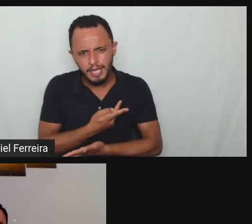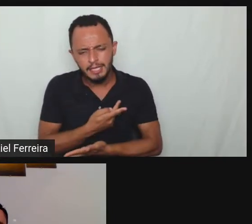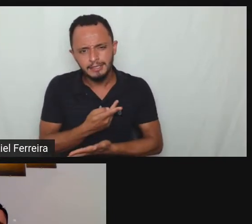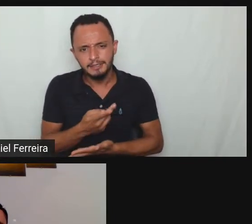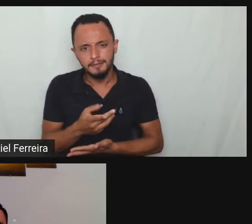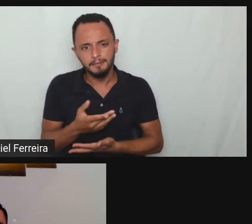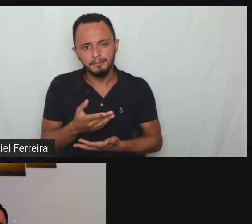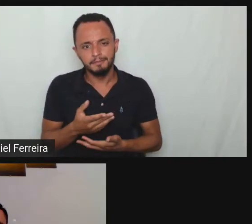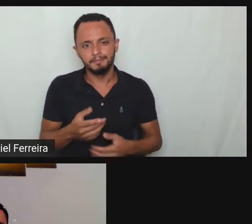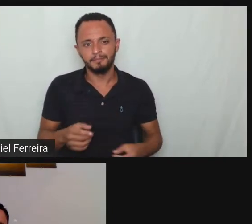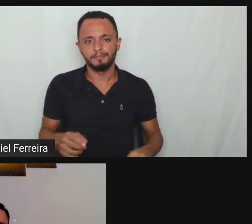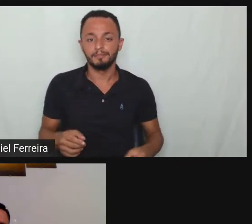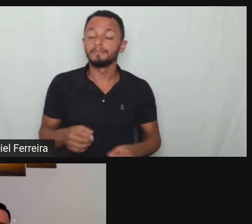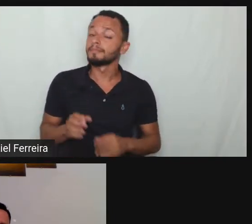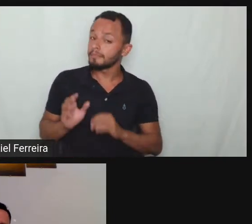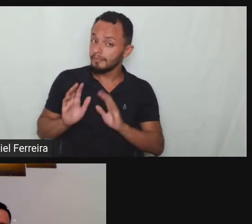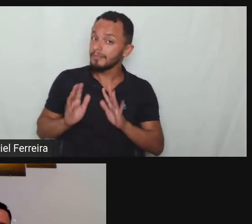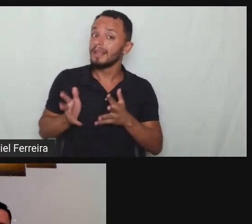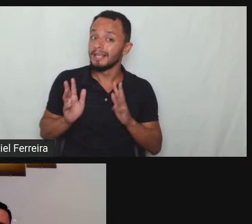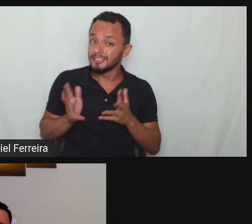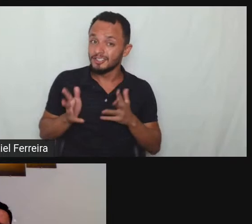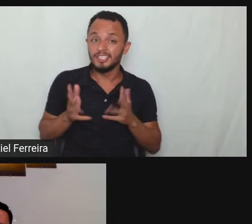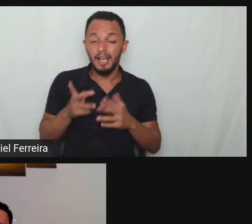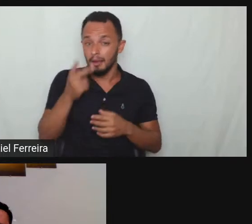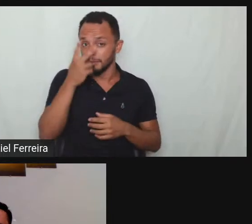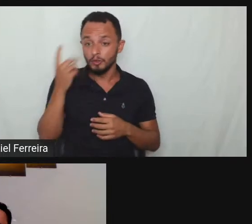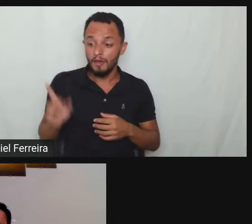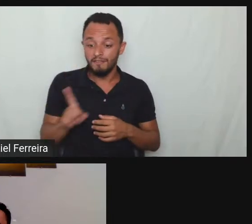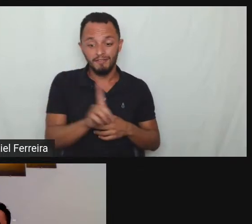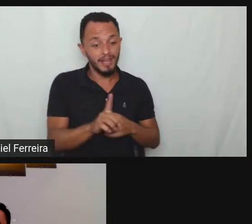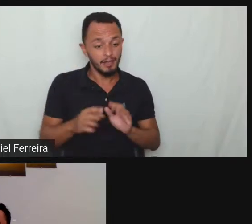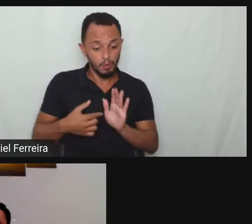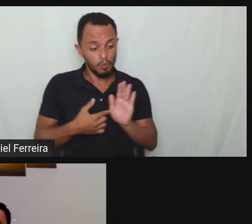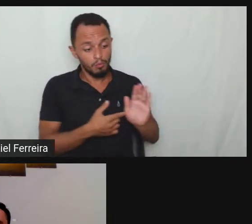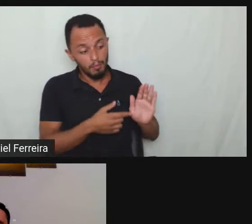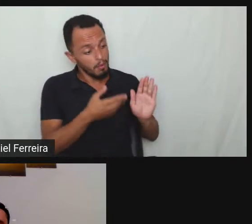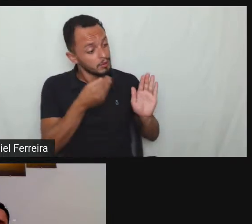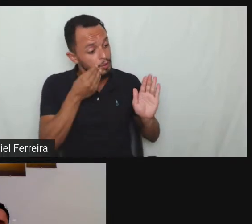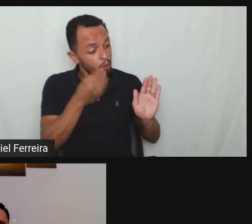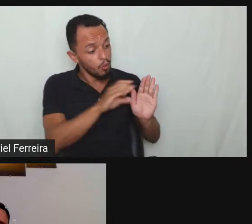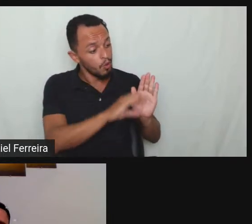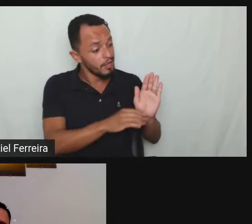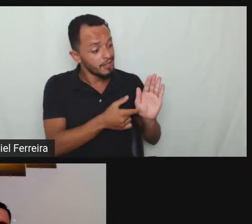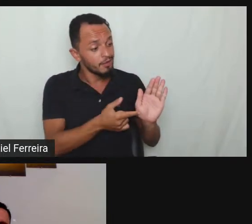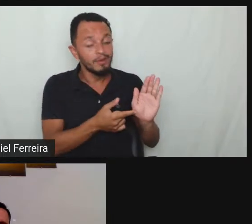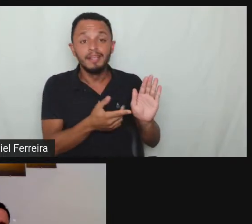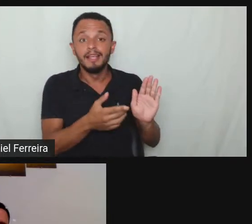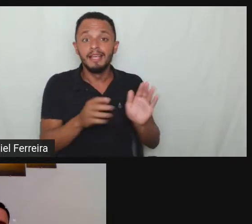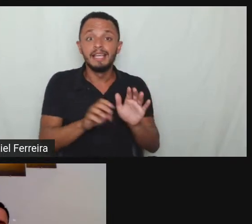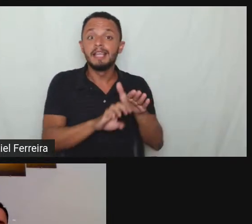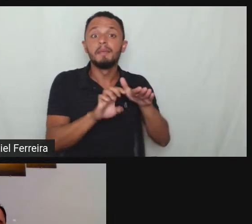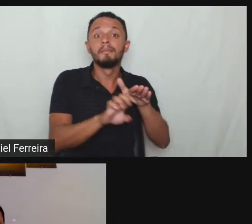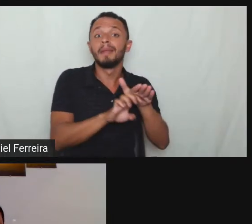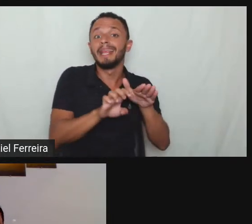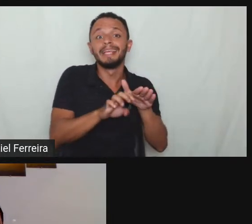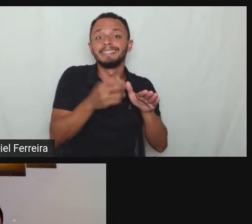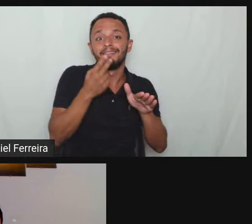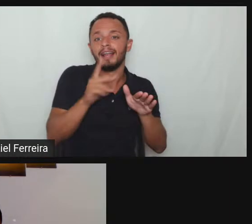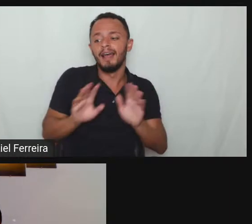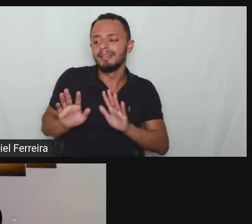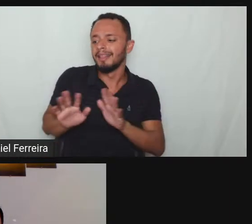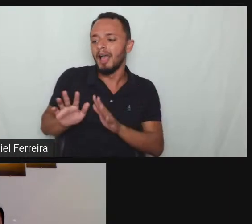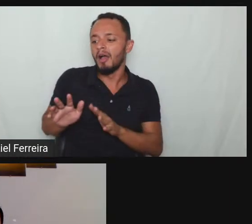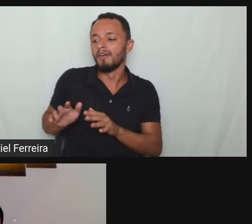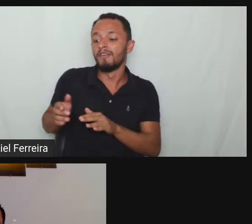história já e várias vezes o pessoal reclama bastante é a empresa fica tentando deslocar a